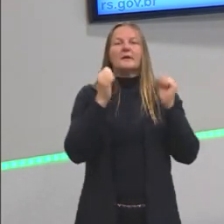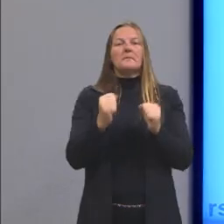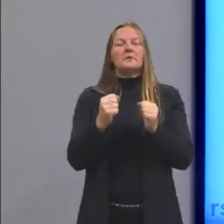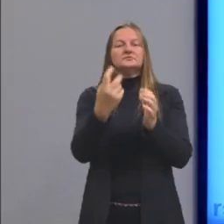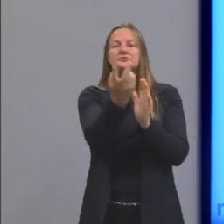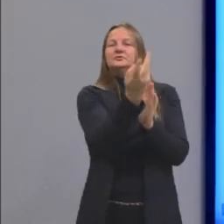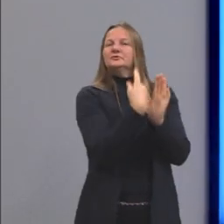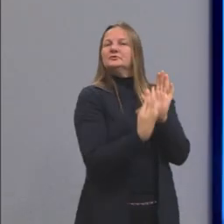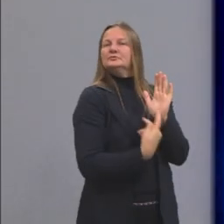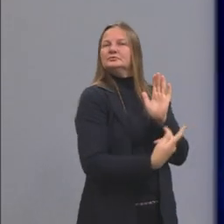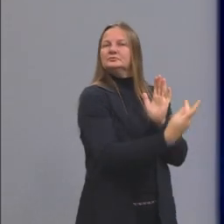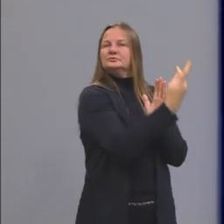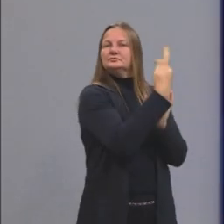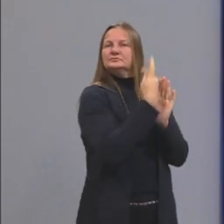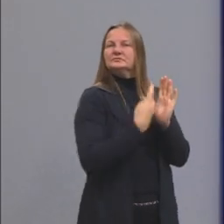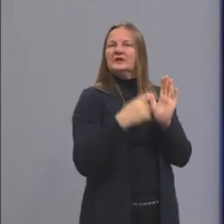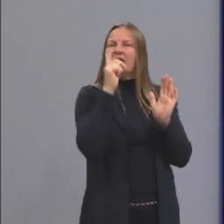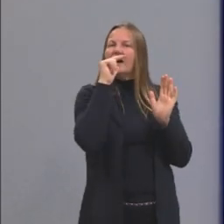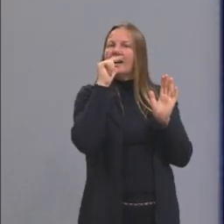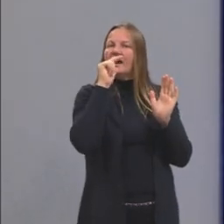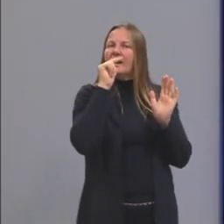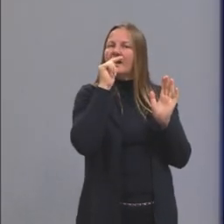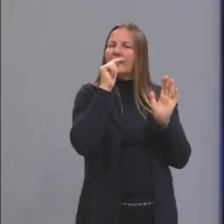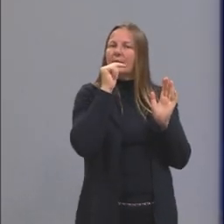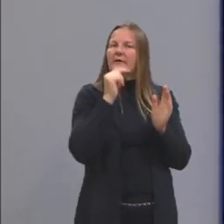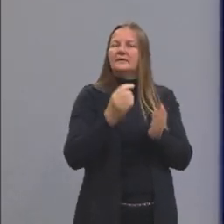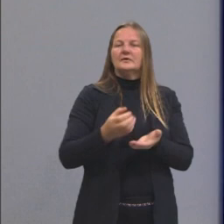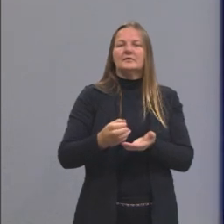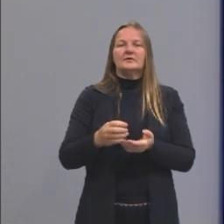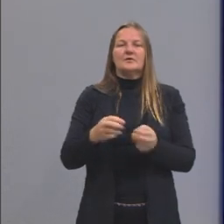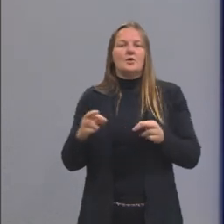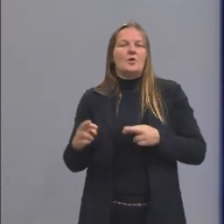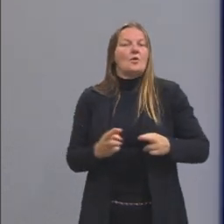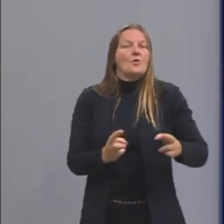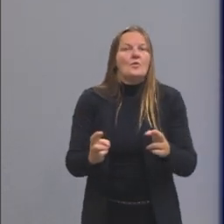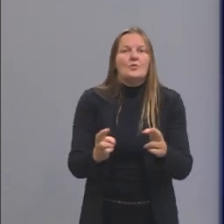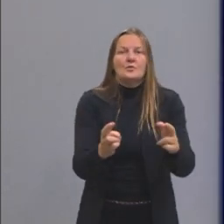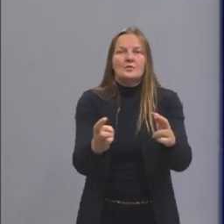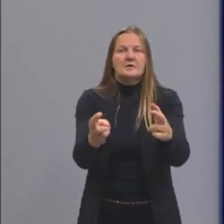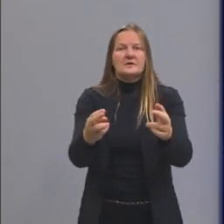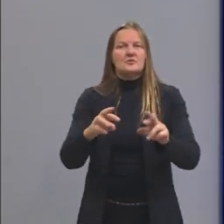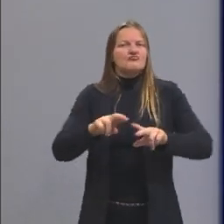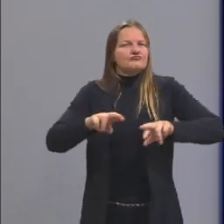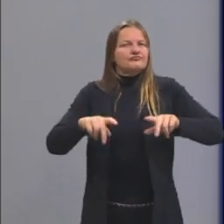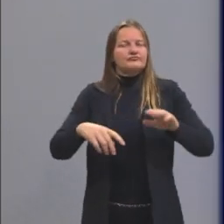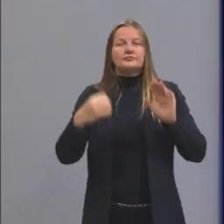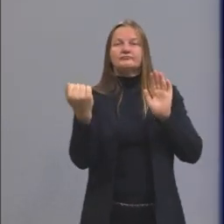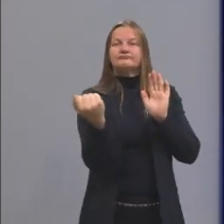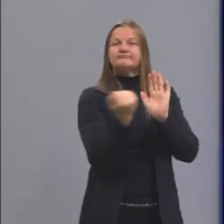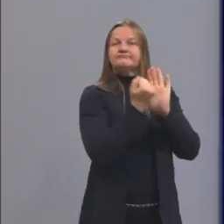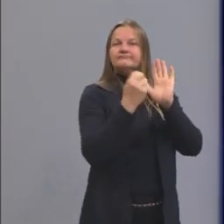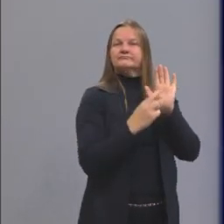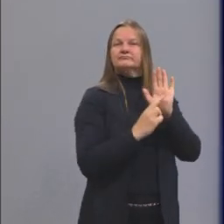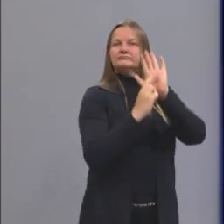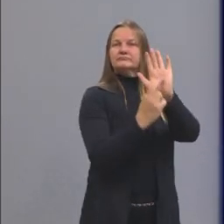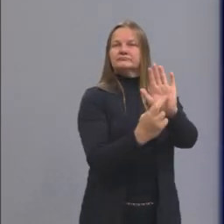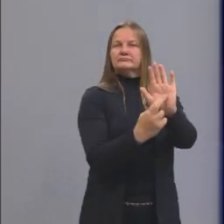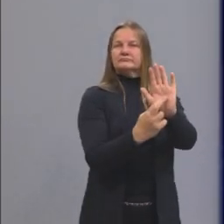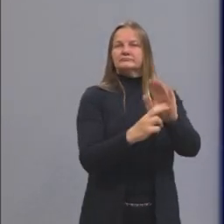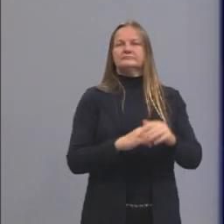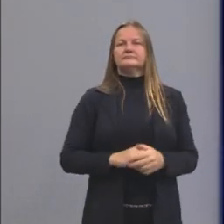fazendo um desenho muito bonito da água. Enfim, pode ser um rio. Alguma forma que represente a água.